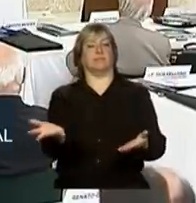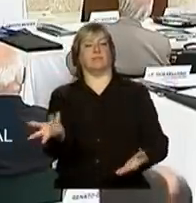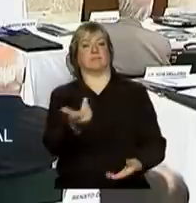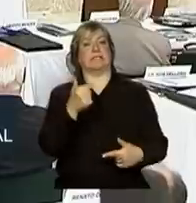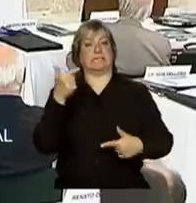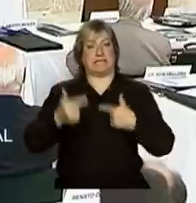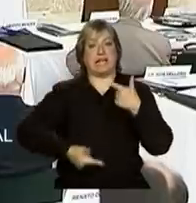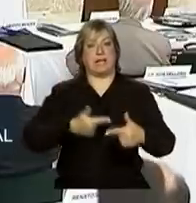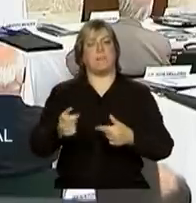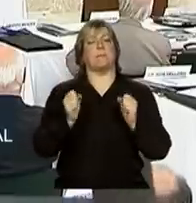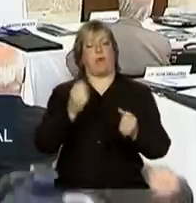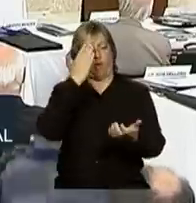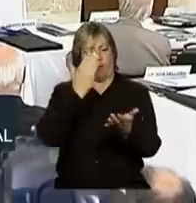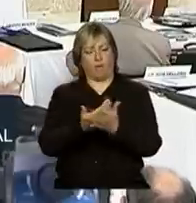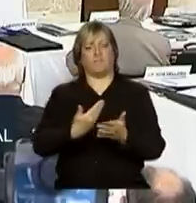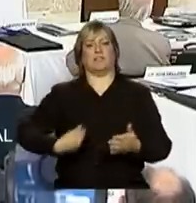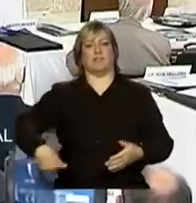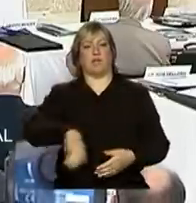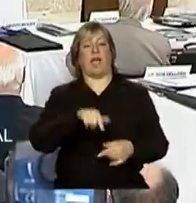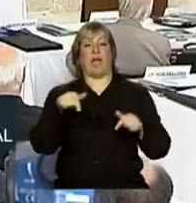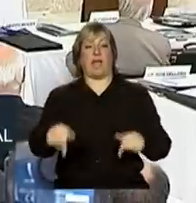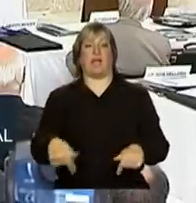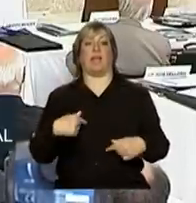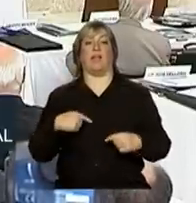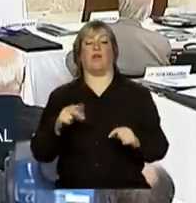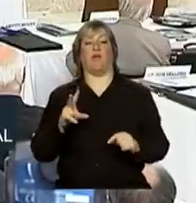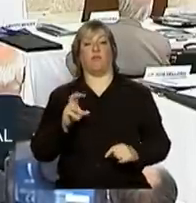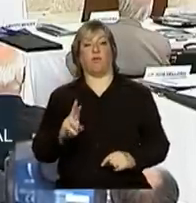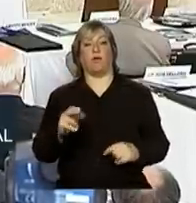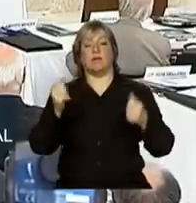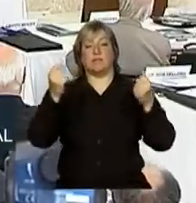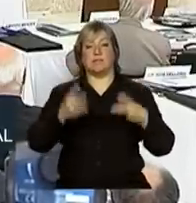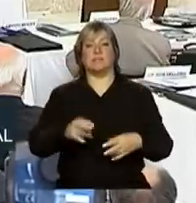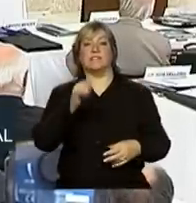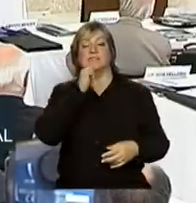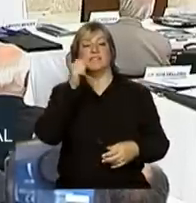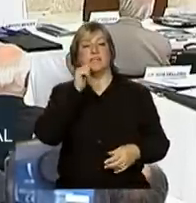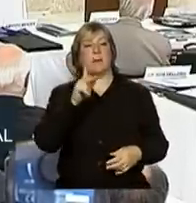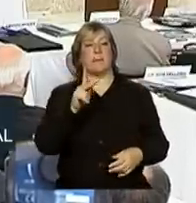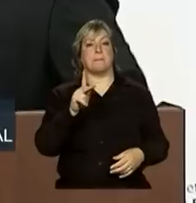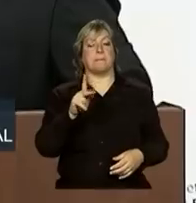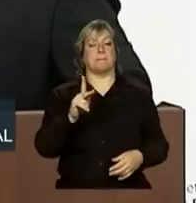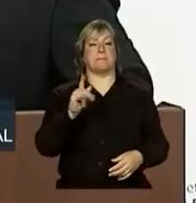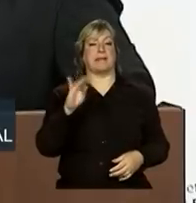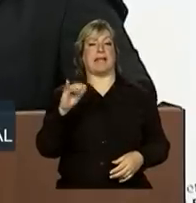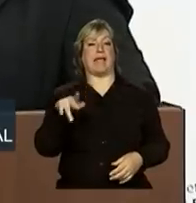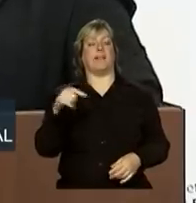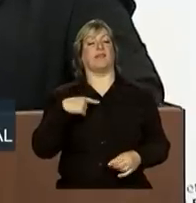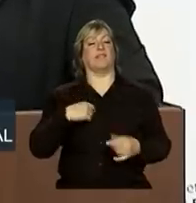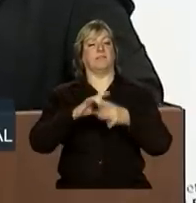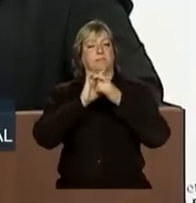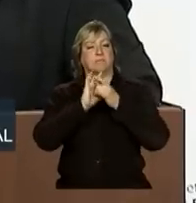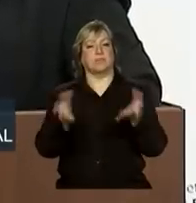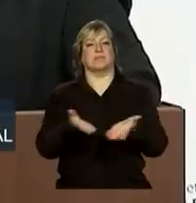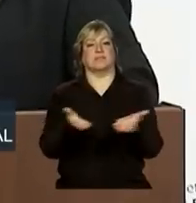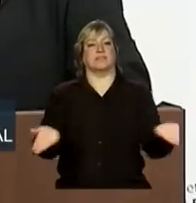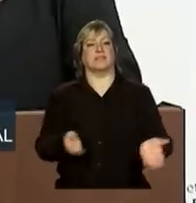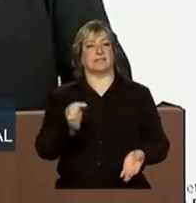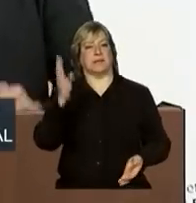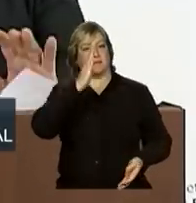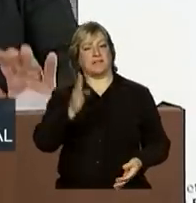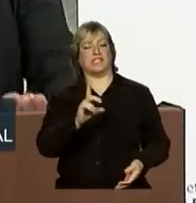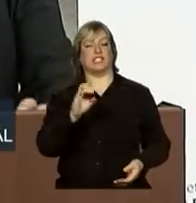empreitada. Conte com a gente e aqui eu vou parodiar a Camila Pitanga. Desengargala o Brasil, Dilma.